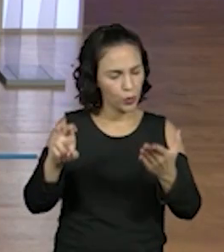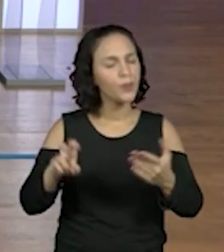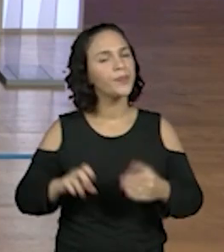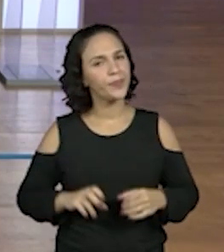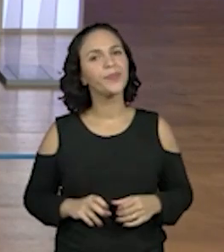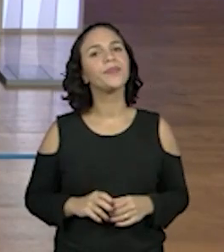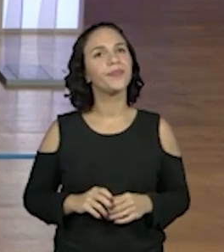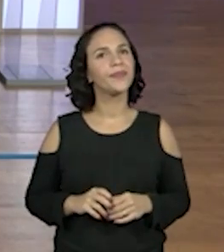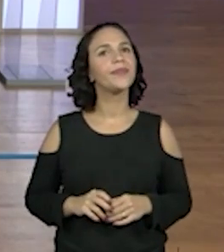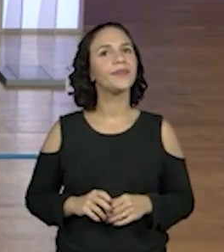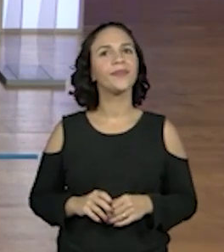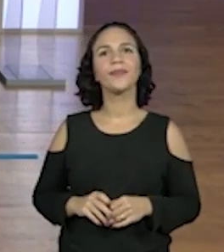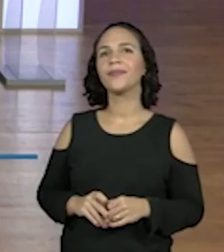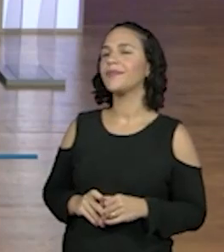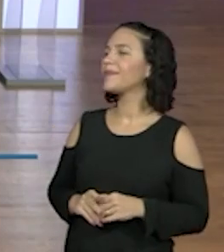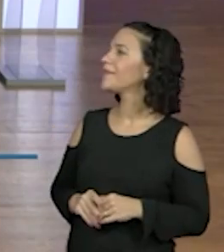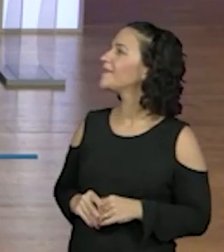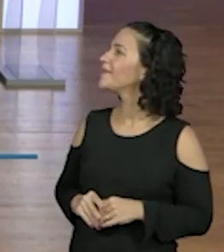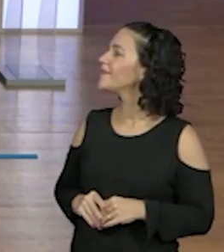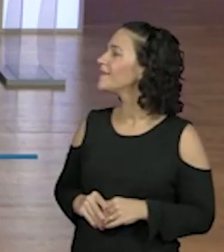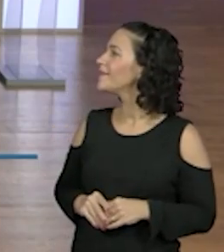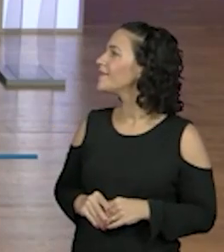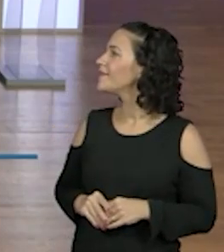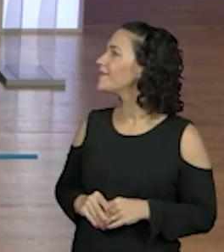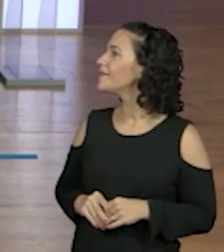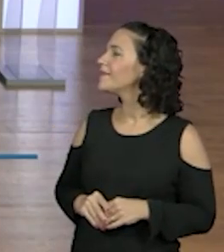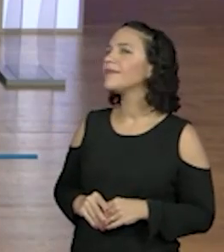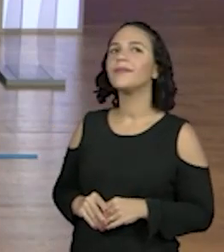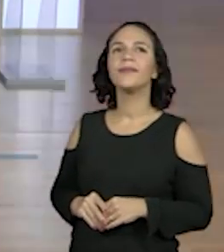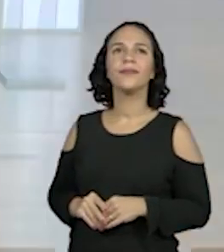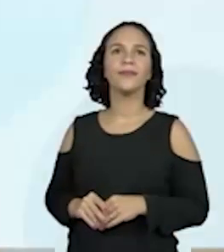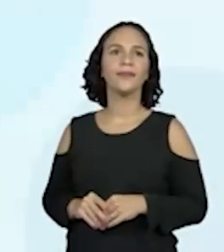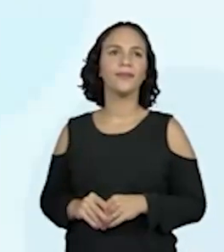595 aqui, ó.